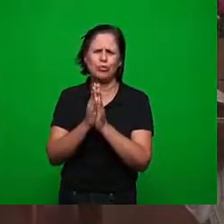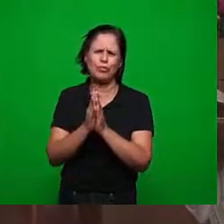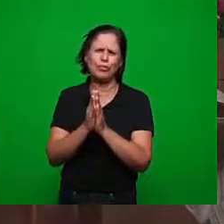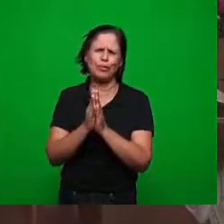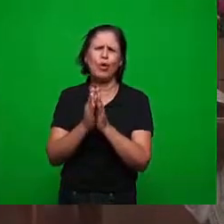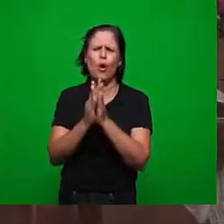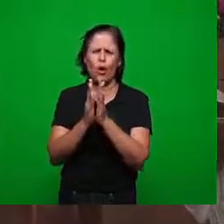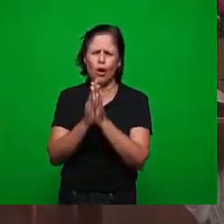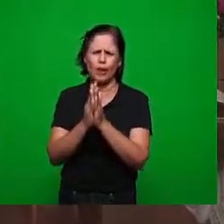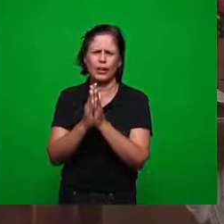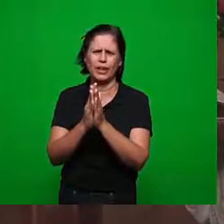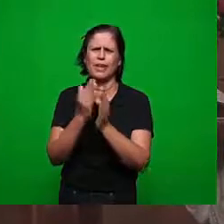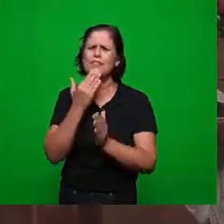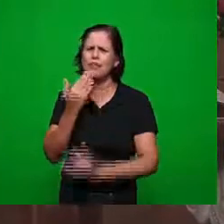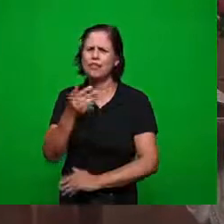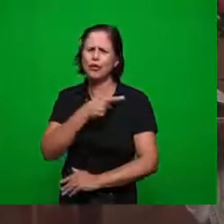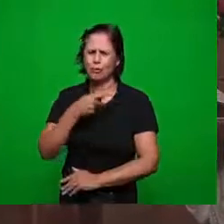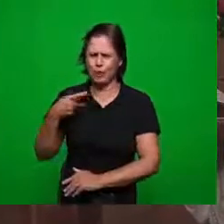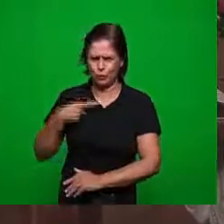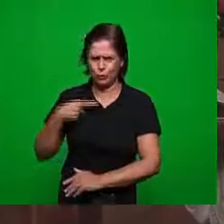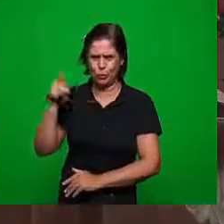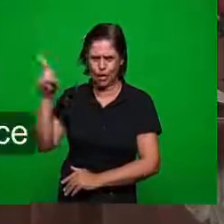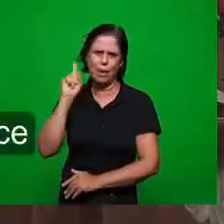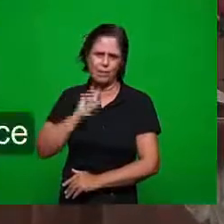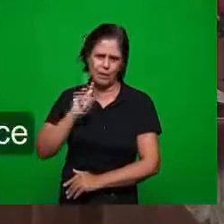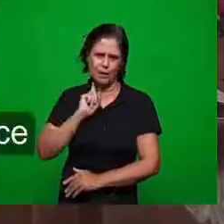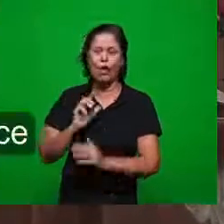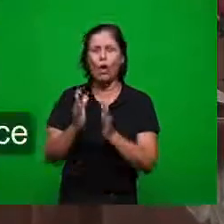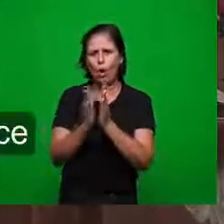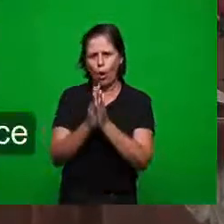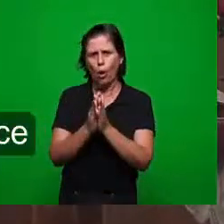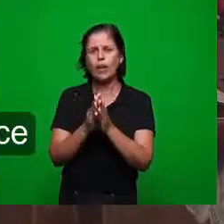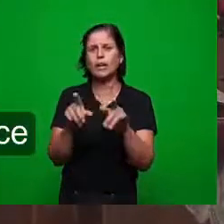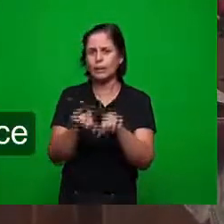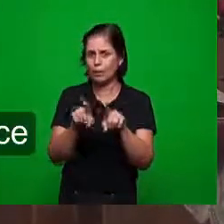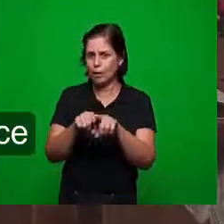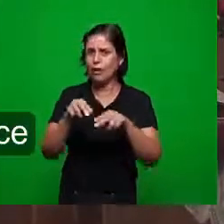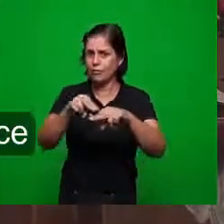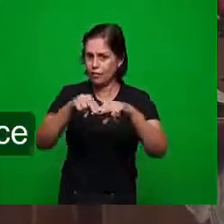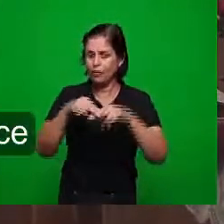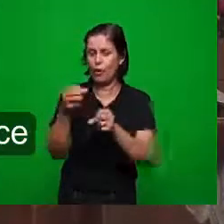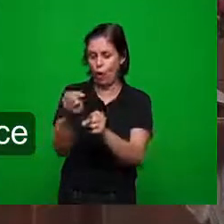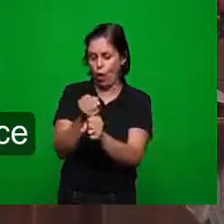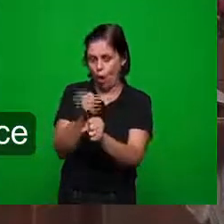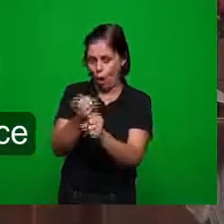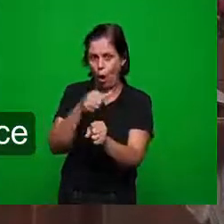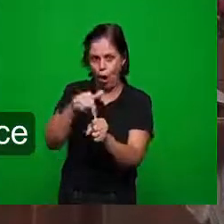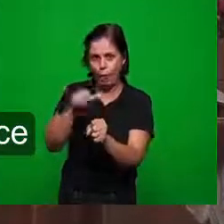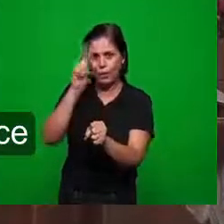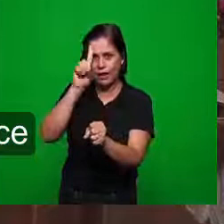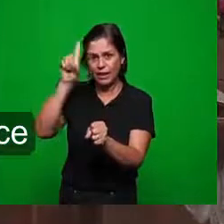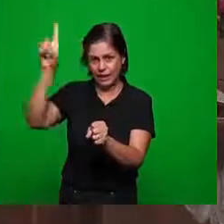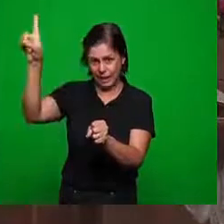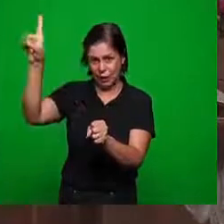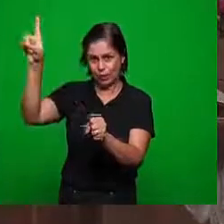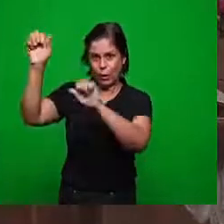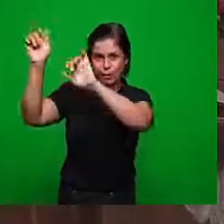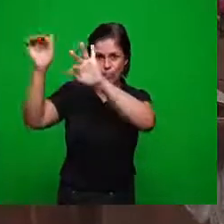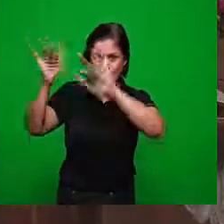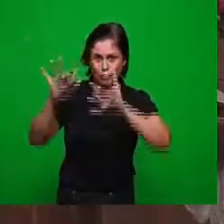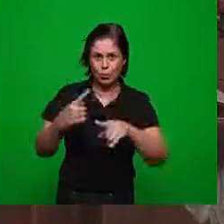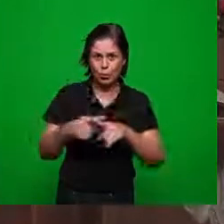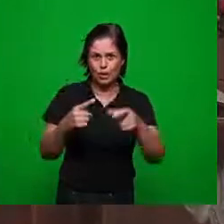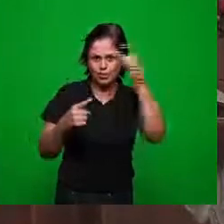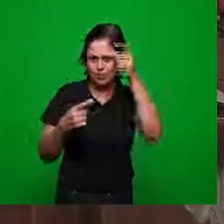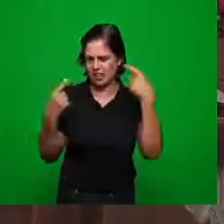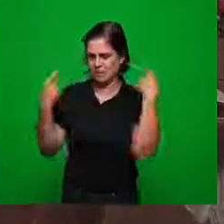cuidados e principalmente as orações orem pela obra e para que Deus dê os livramentos dos